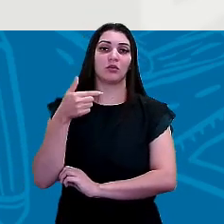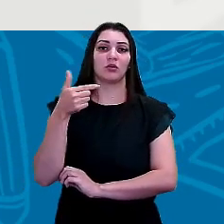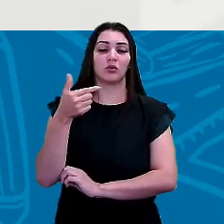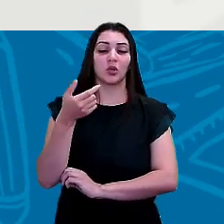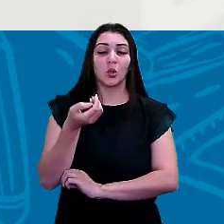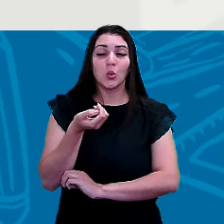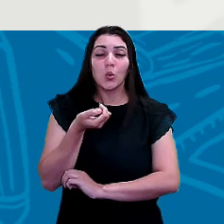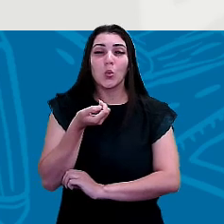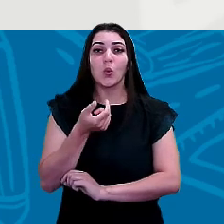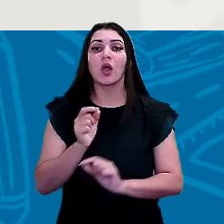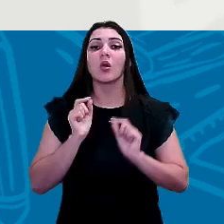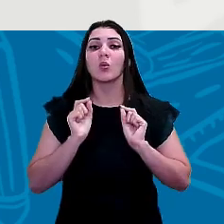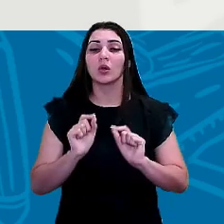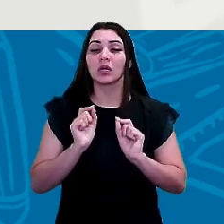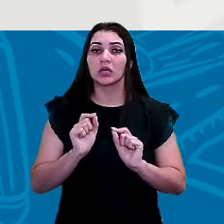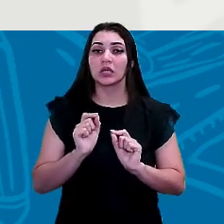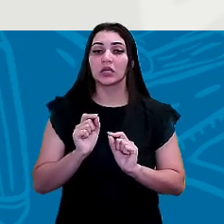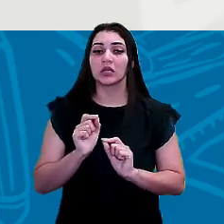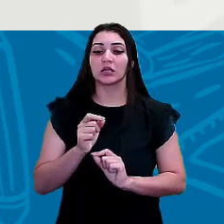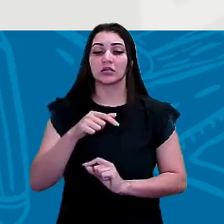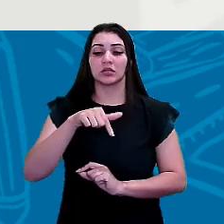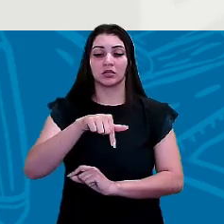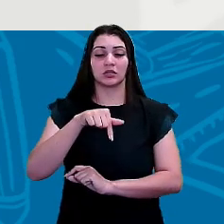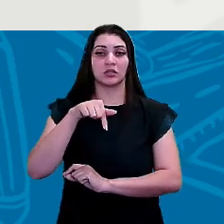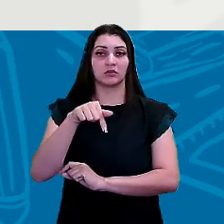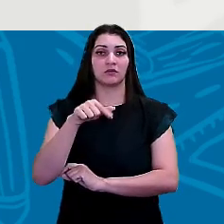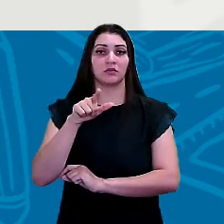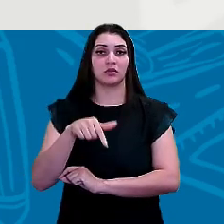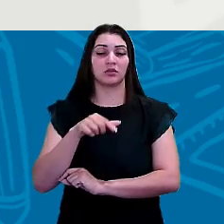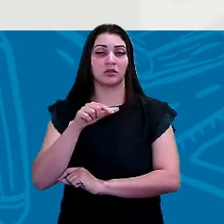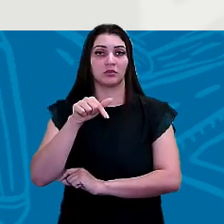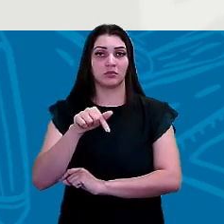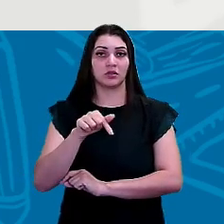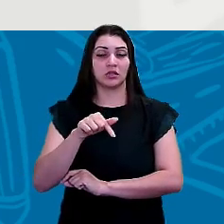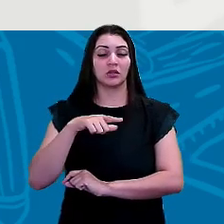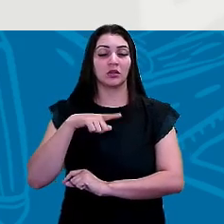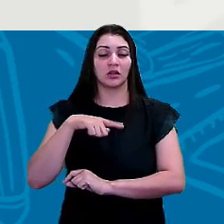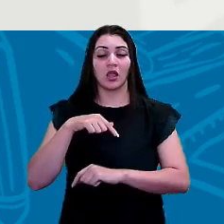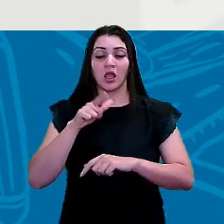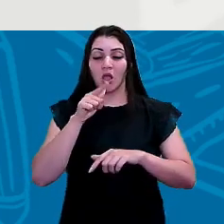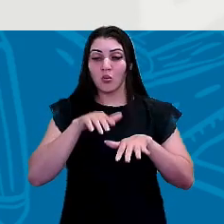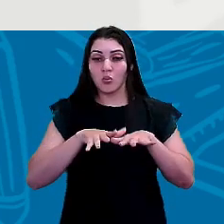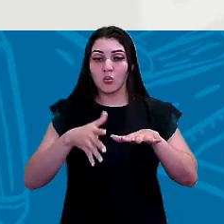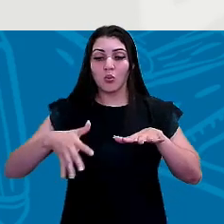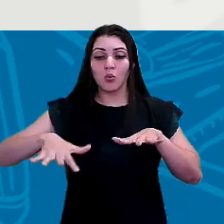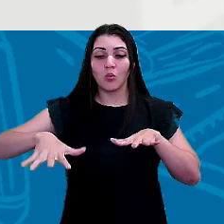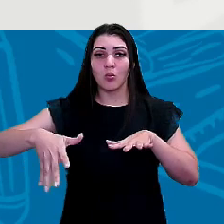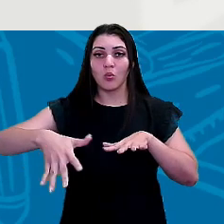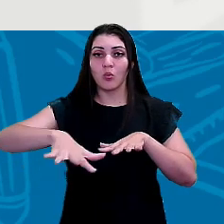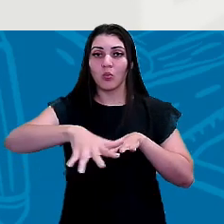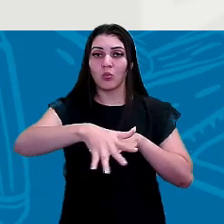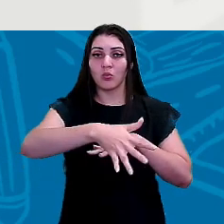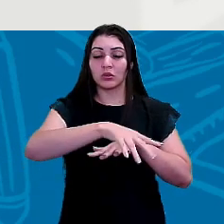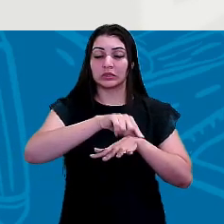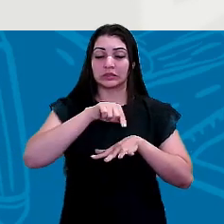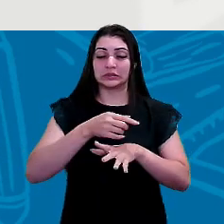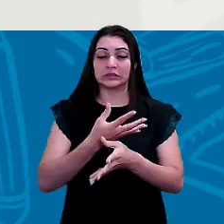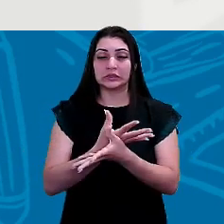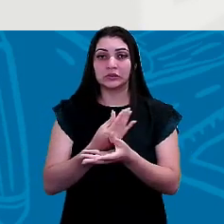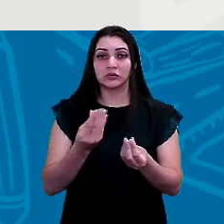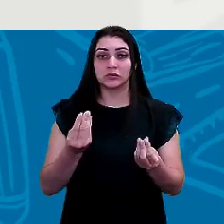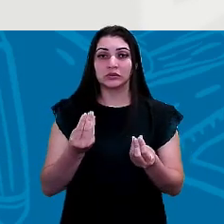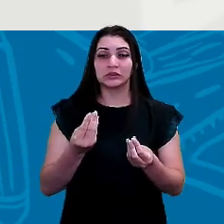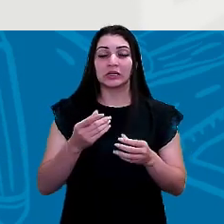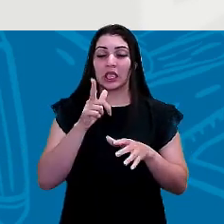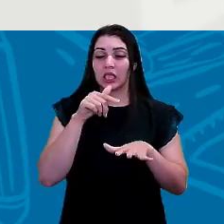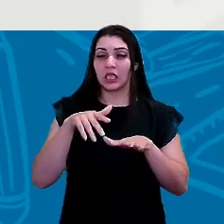,7% são ocupados pelos oceanos. Essa grande massa de água foi formada há cerca de 4 bilhões